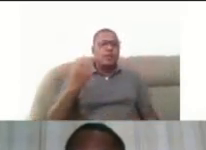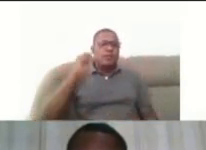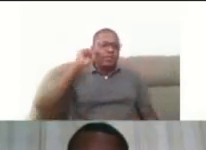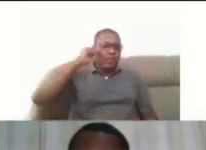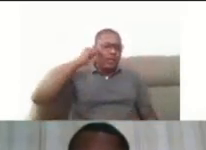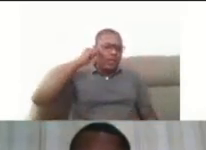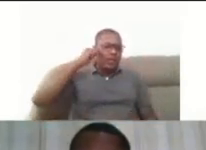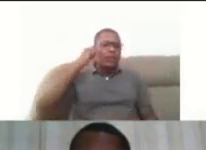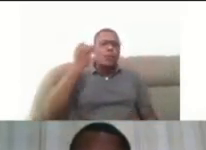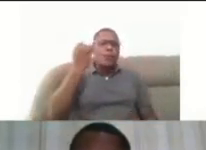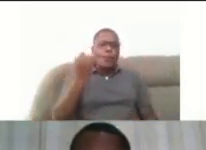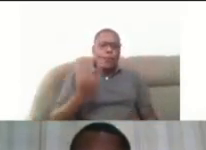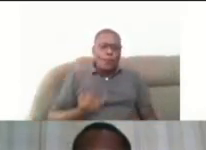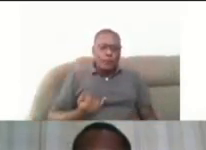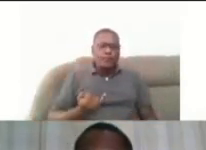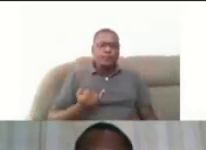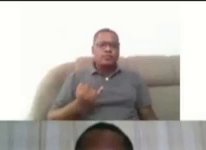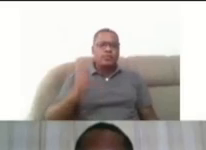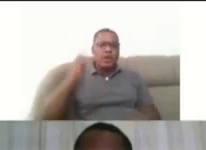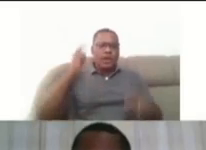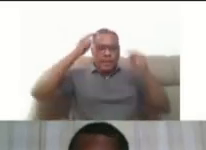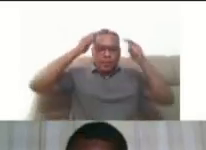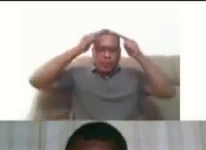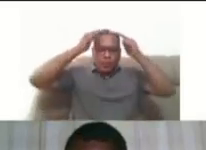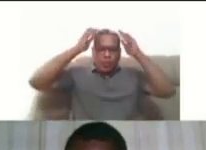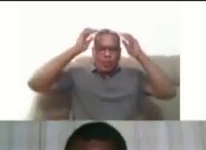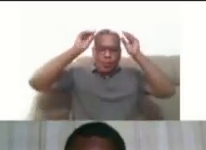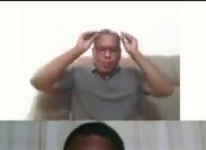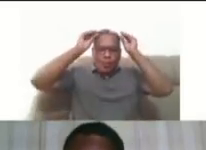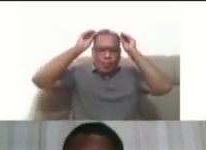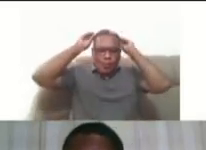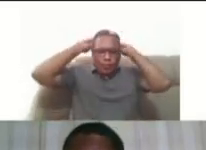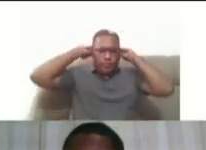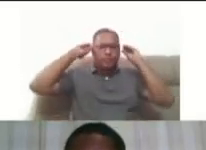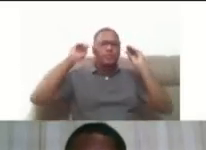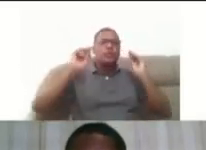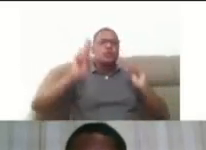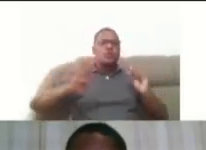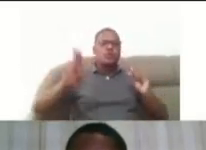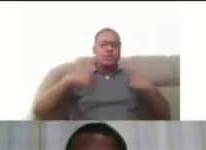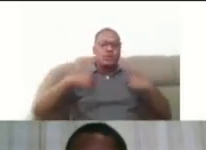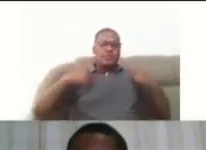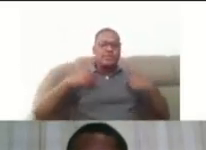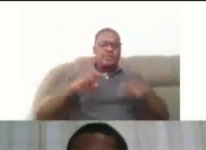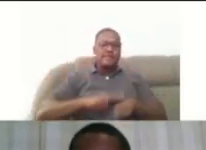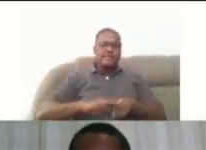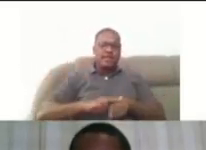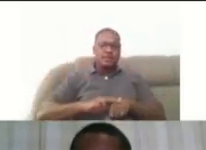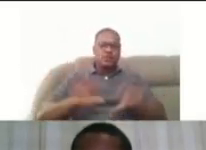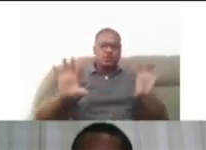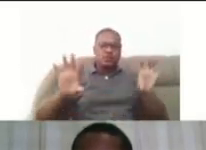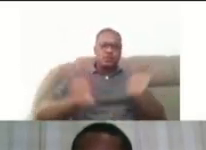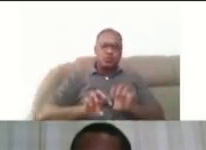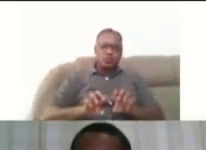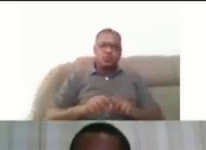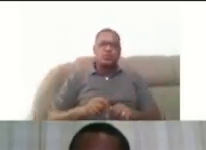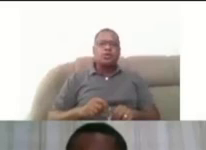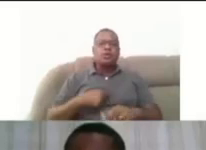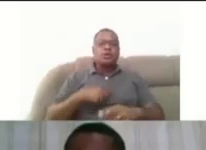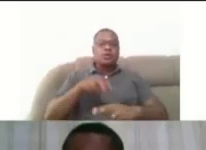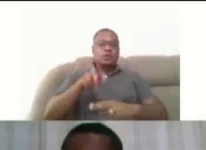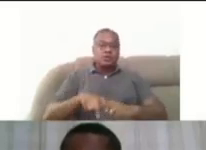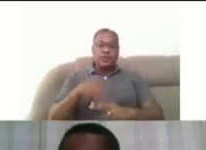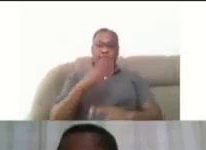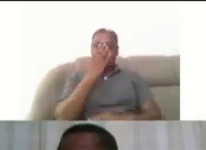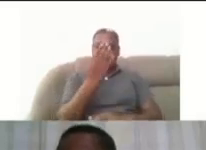tenho cabelo curto, estou usando uma camisa verde escuro, estou sentado à frente do meu